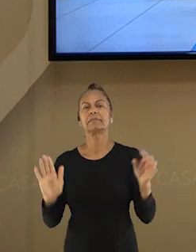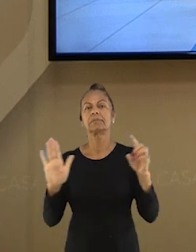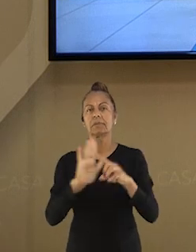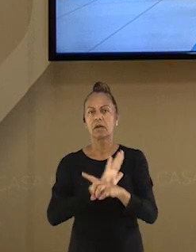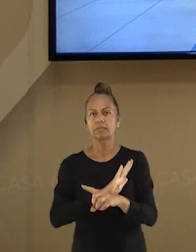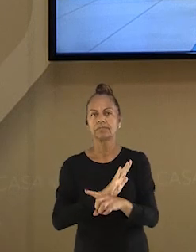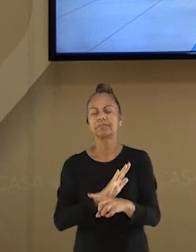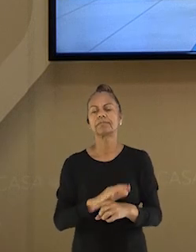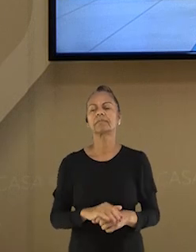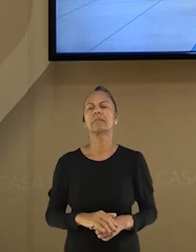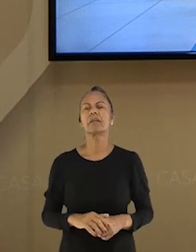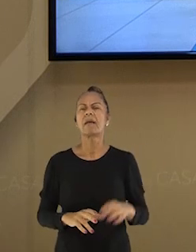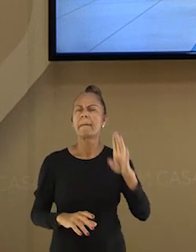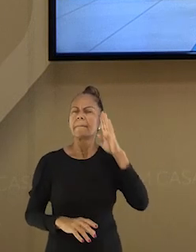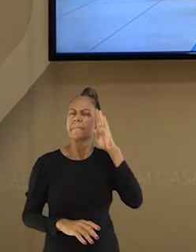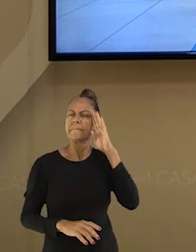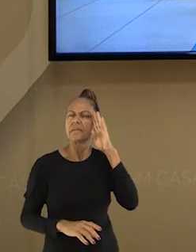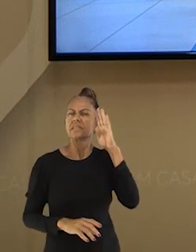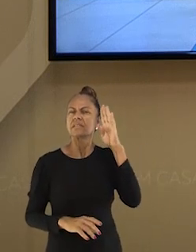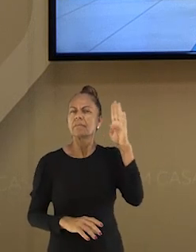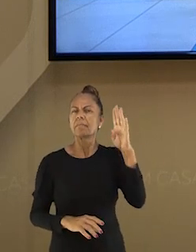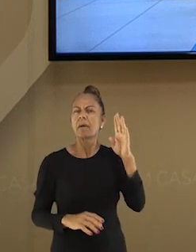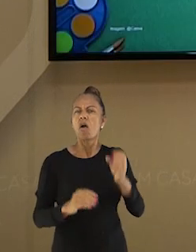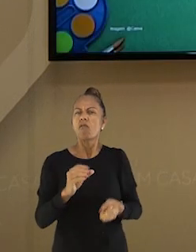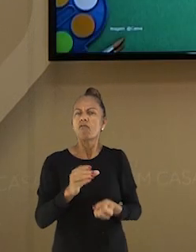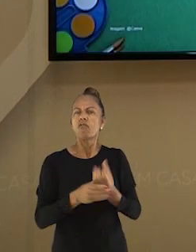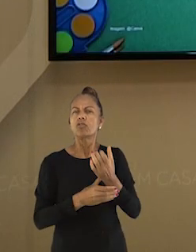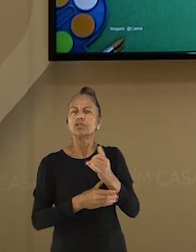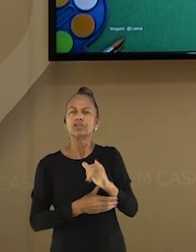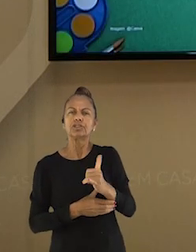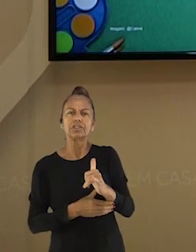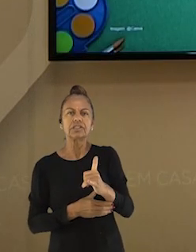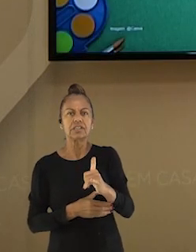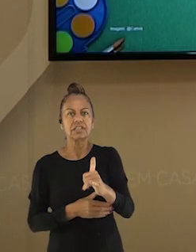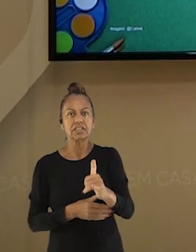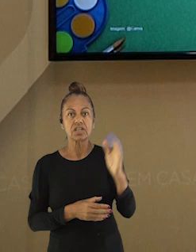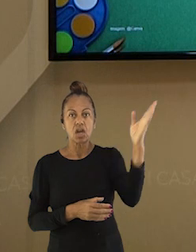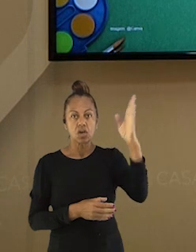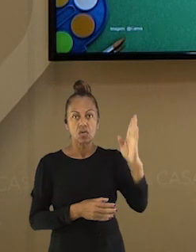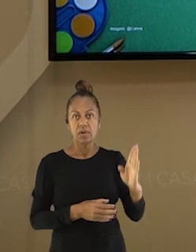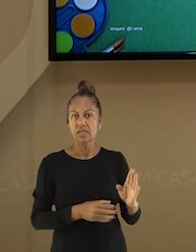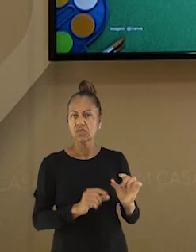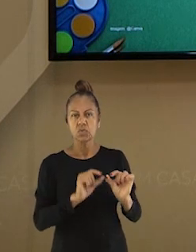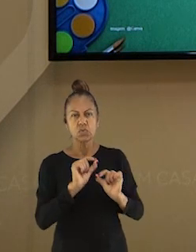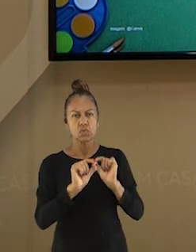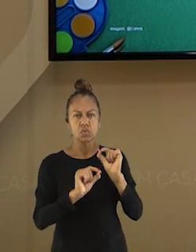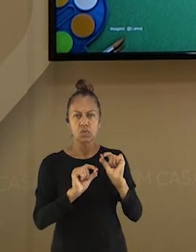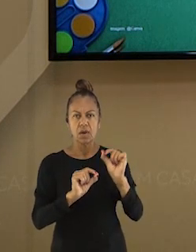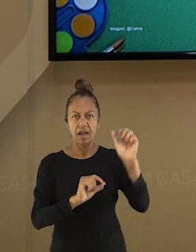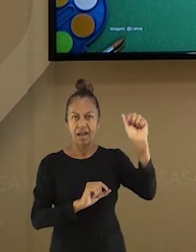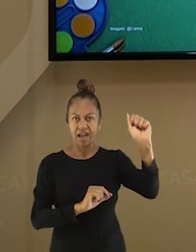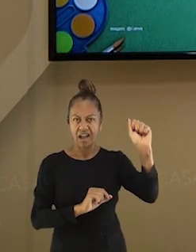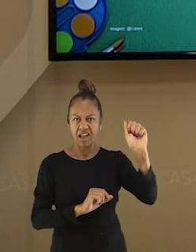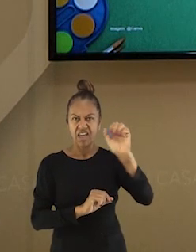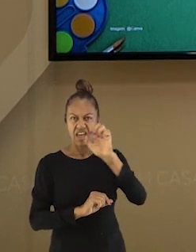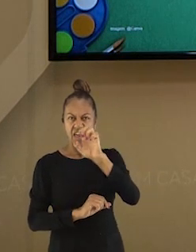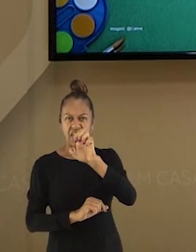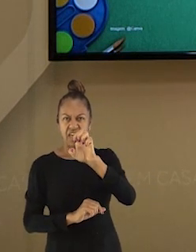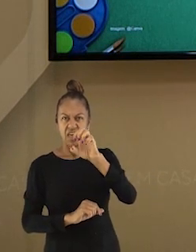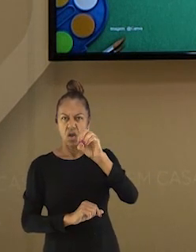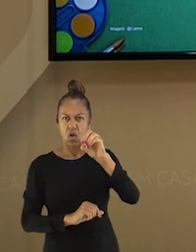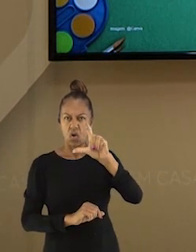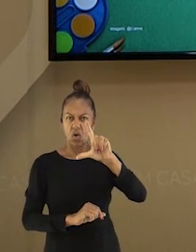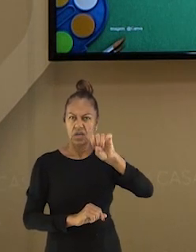presença. Vamos então para a nossa primeira questão. A principal fonte de energia utilizada no